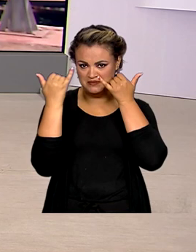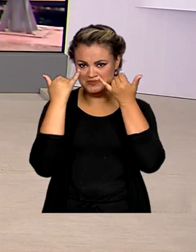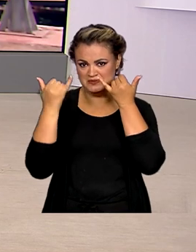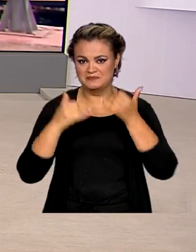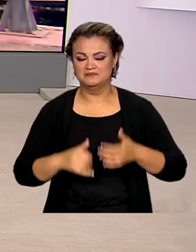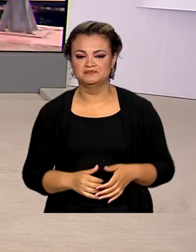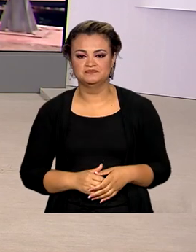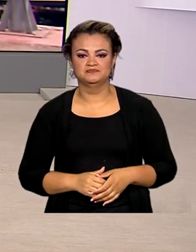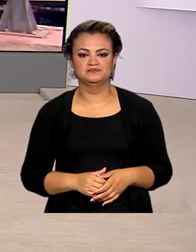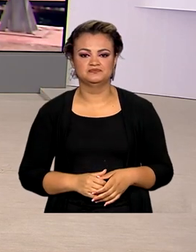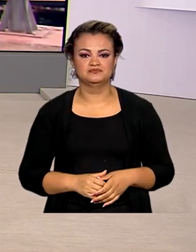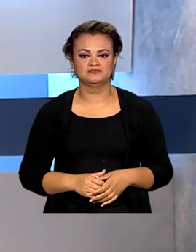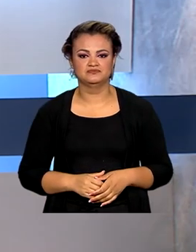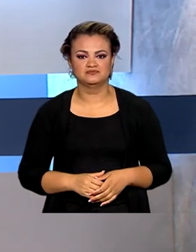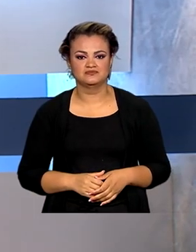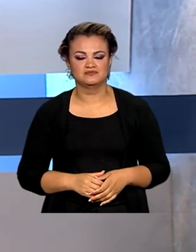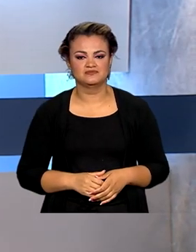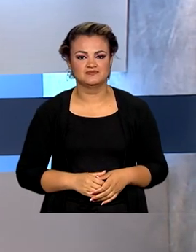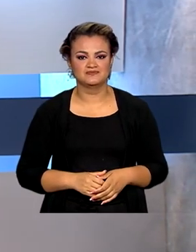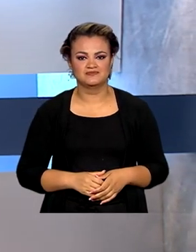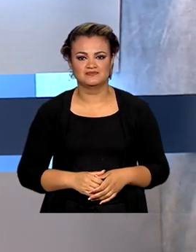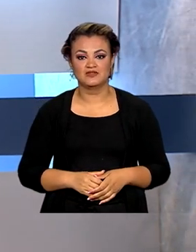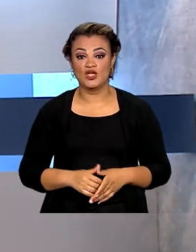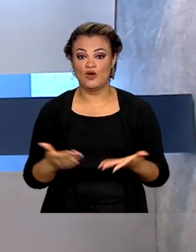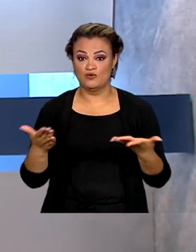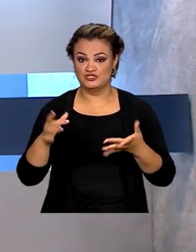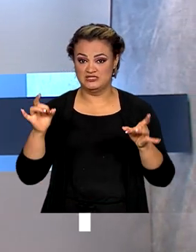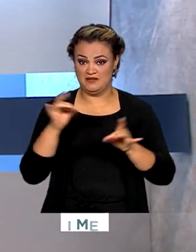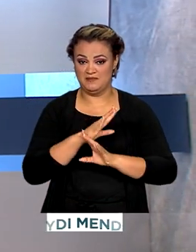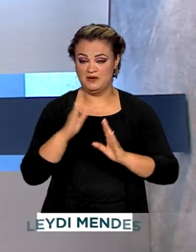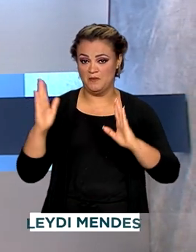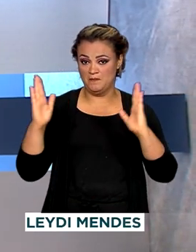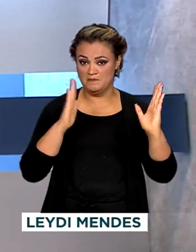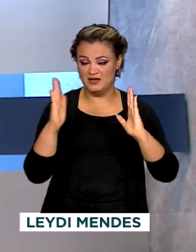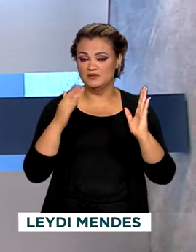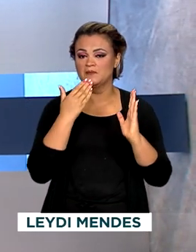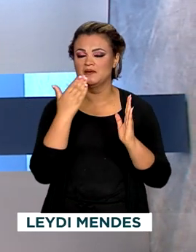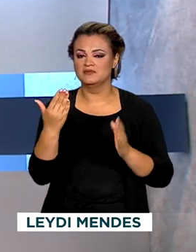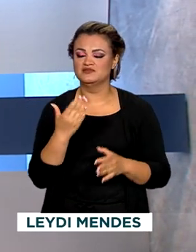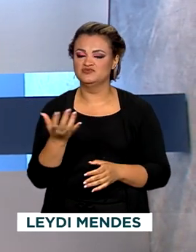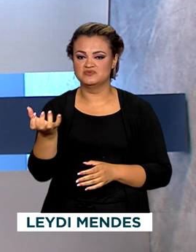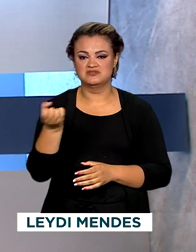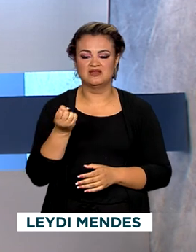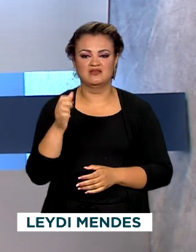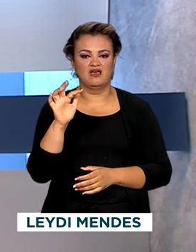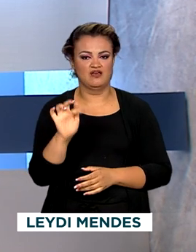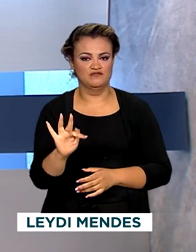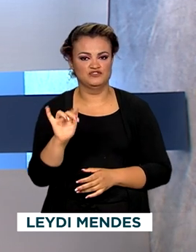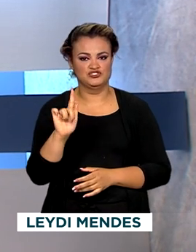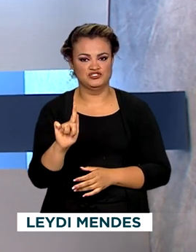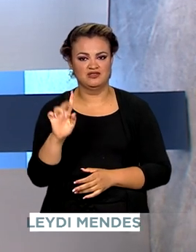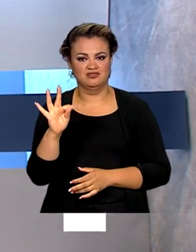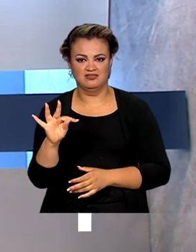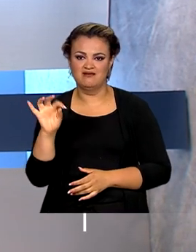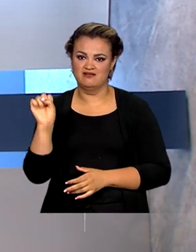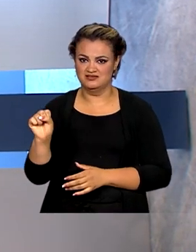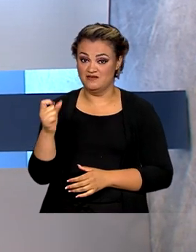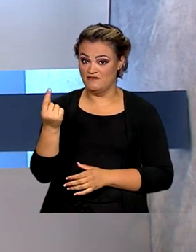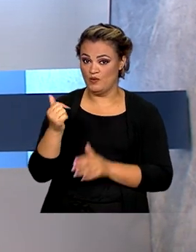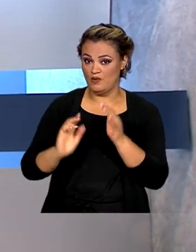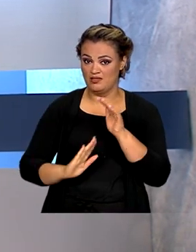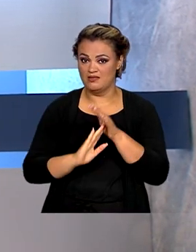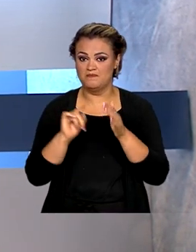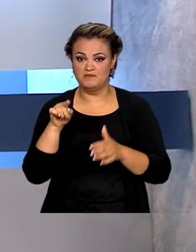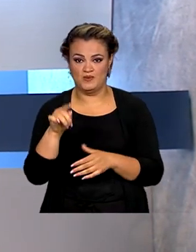informações, Glauco. Termina hoje o prazo para pedir o saque extraordinário do FGTS de até